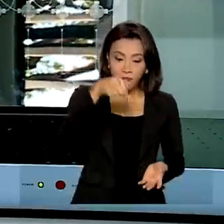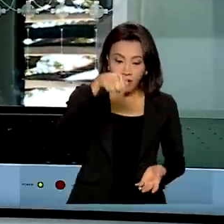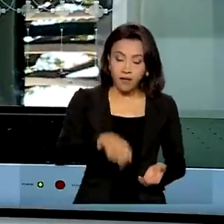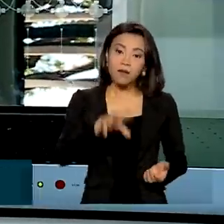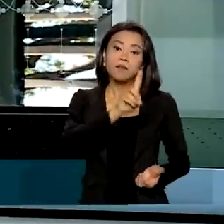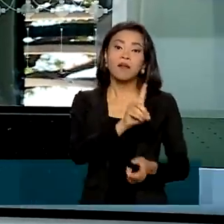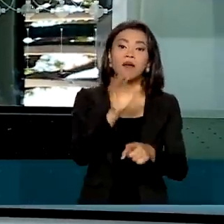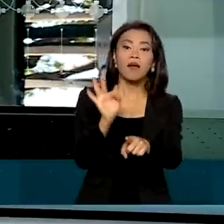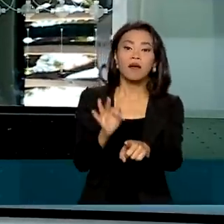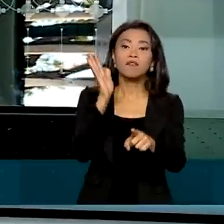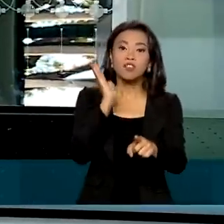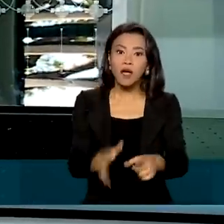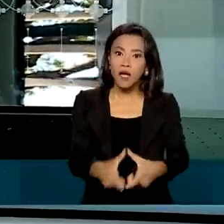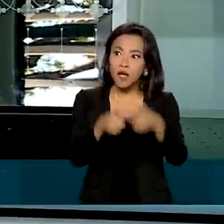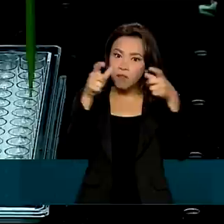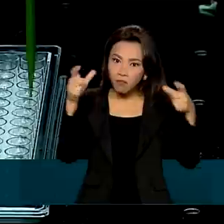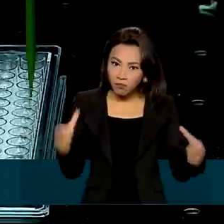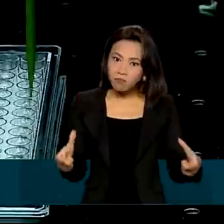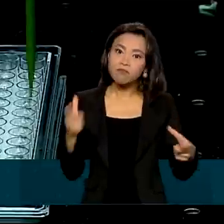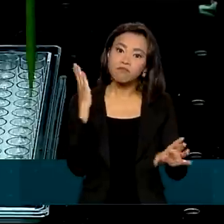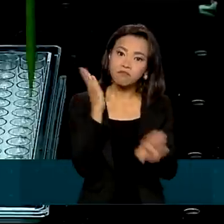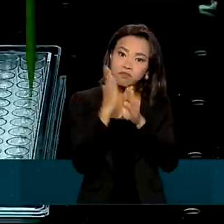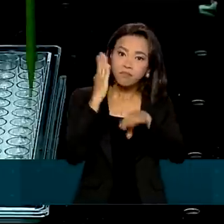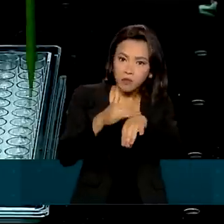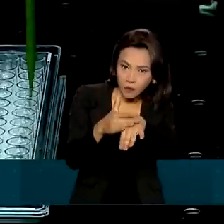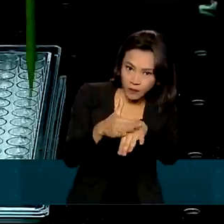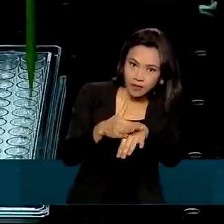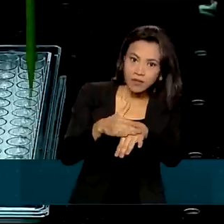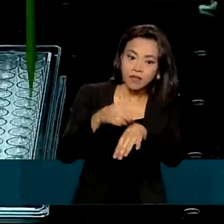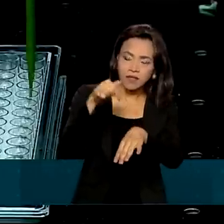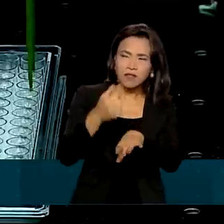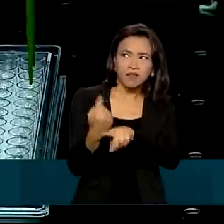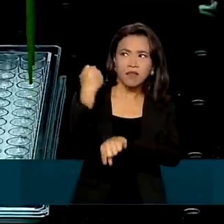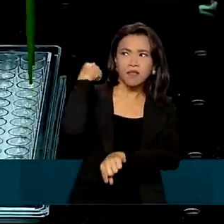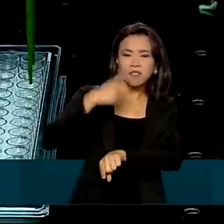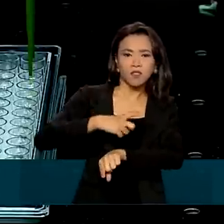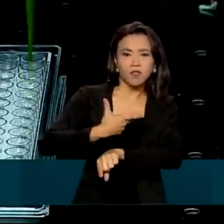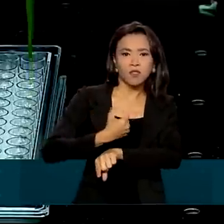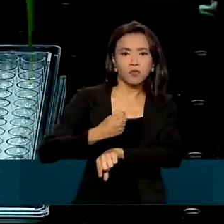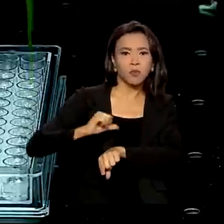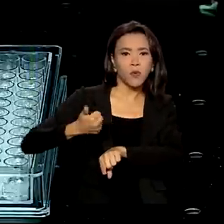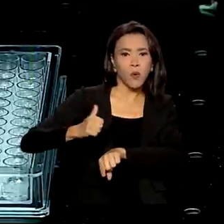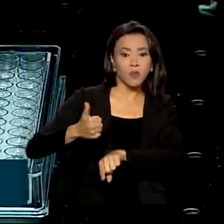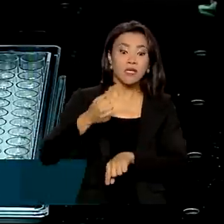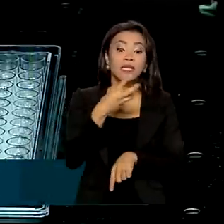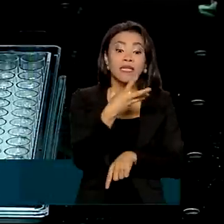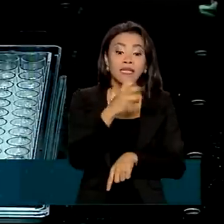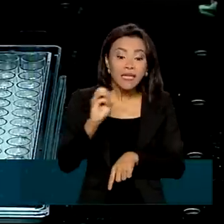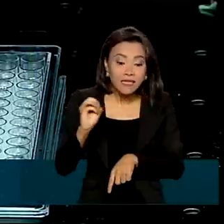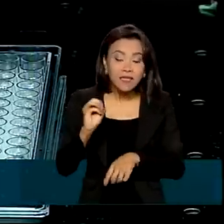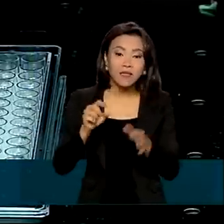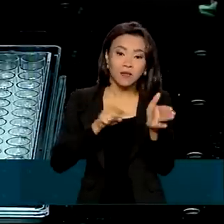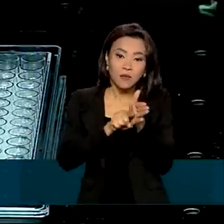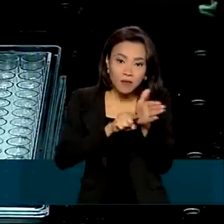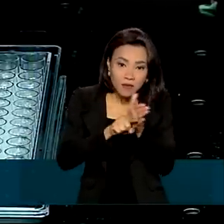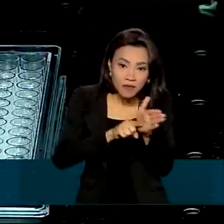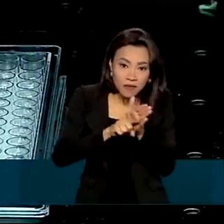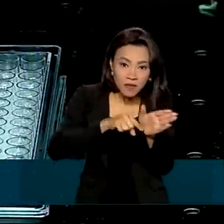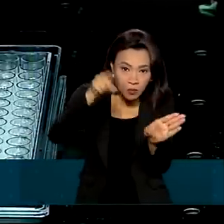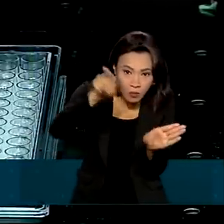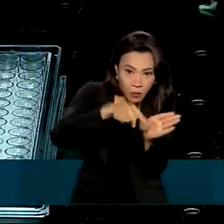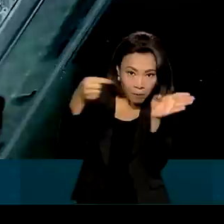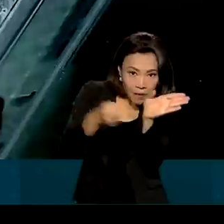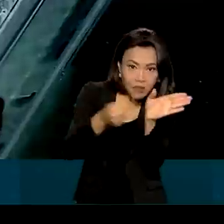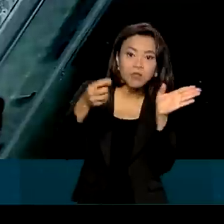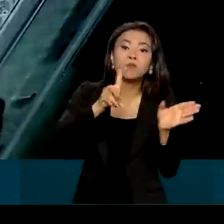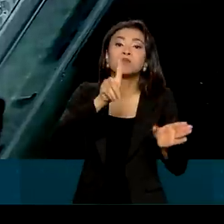já é ampliado desde 2011. Aqui são feitos cerca de 300 exames por dia. Desses, cerca de